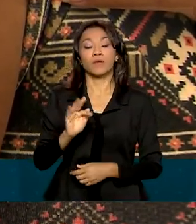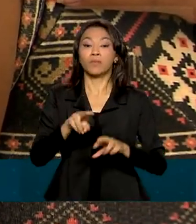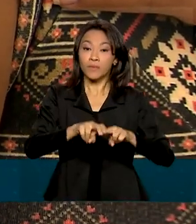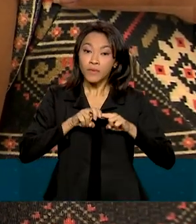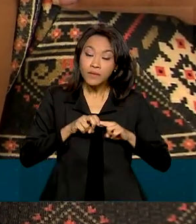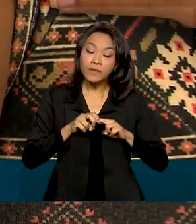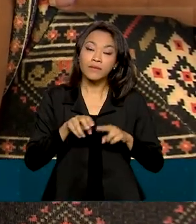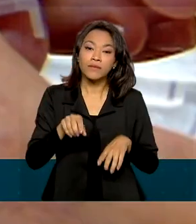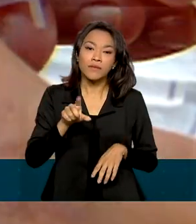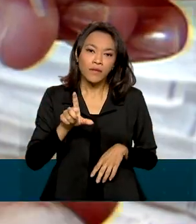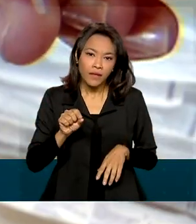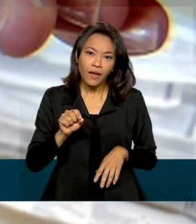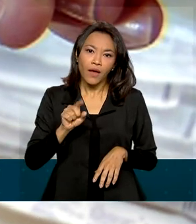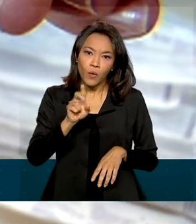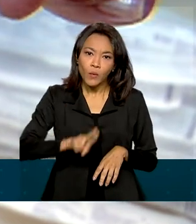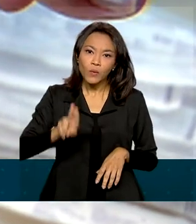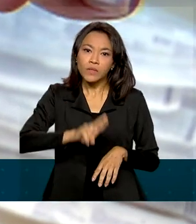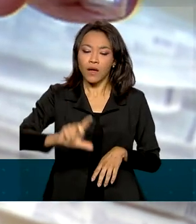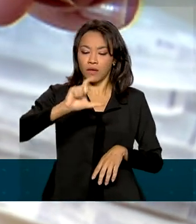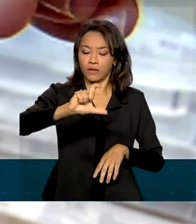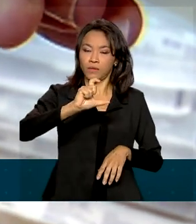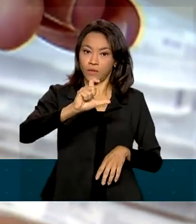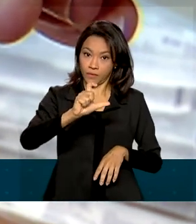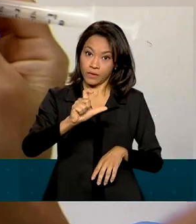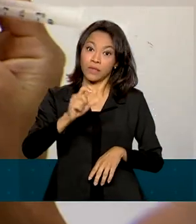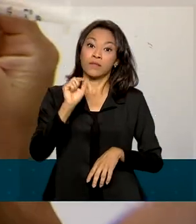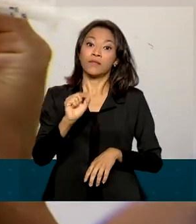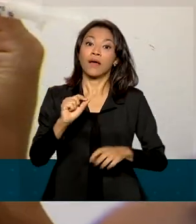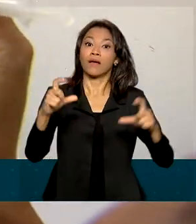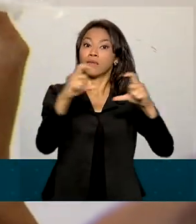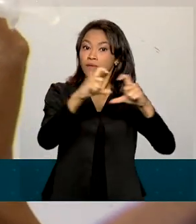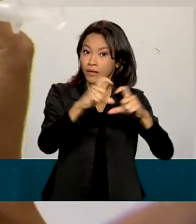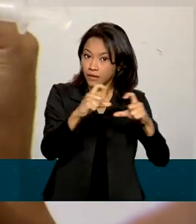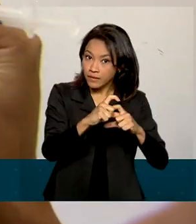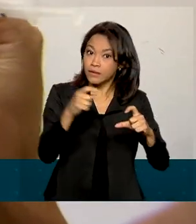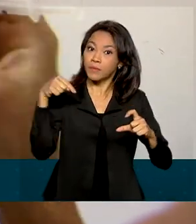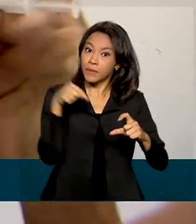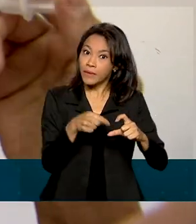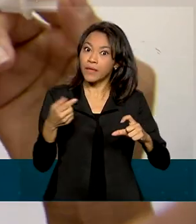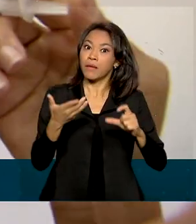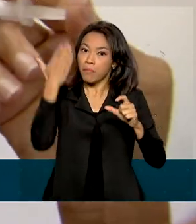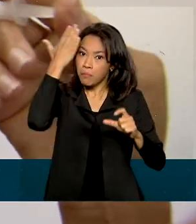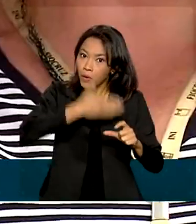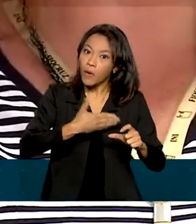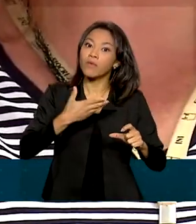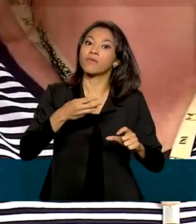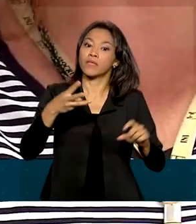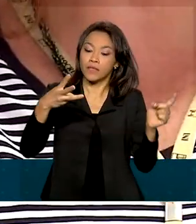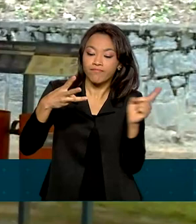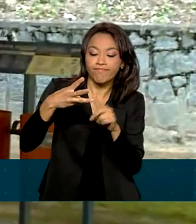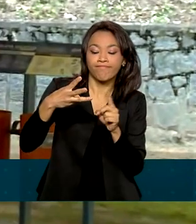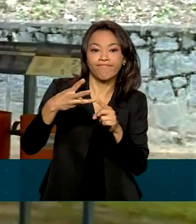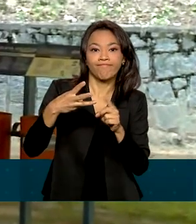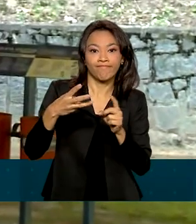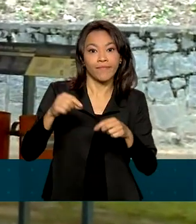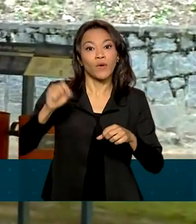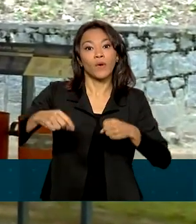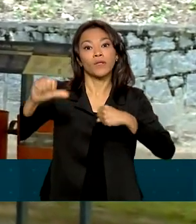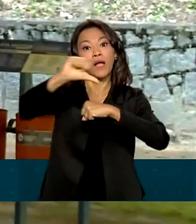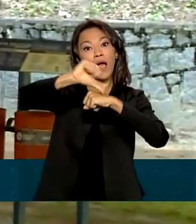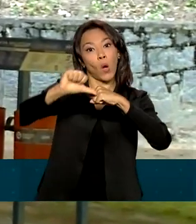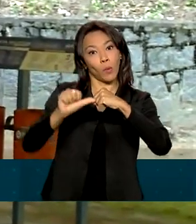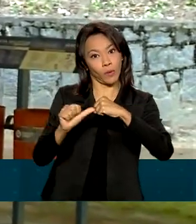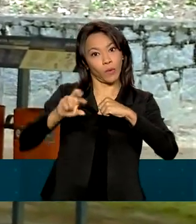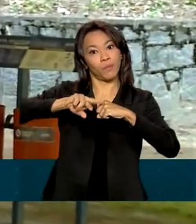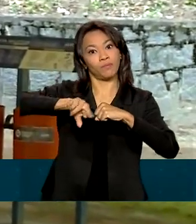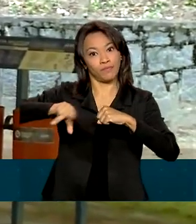preferencialmente o imunizante da Pfizer. Estudos comprovam a eficácia desse reforço contra a variante Ômicron. Neste